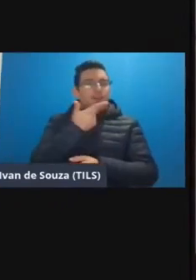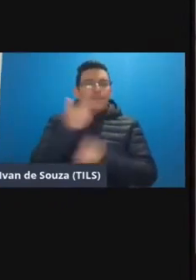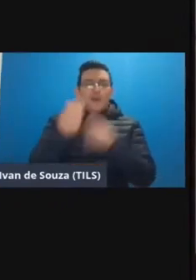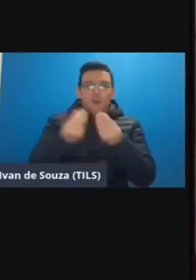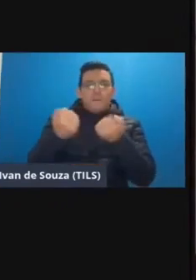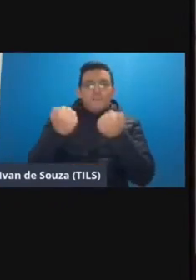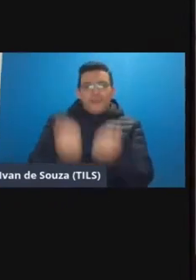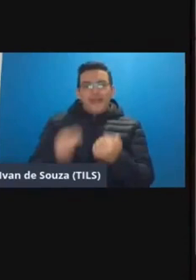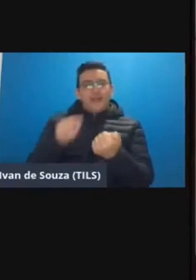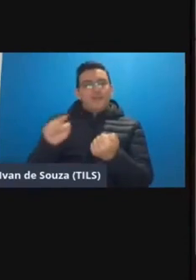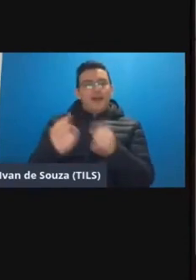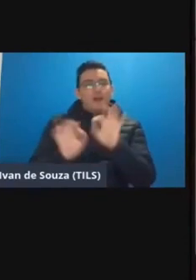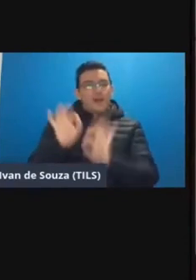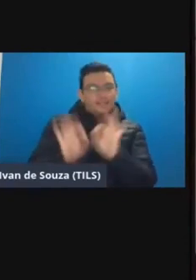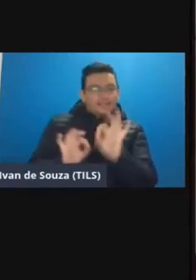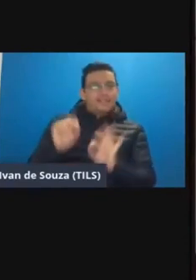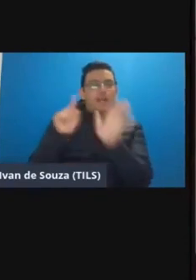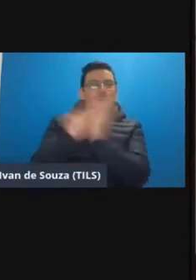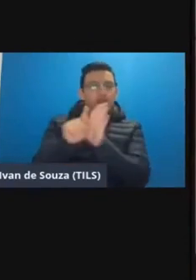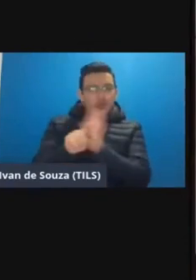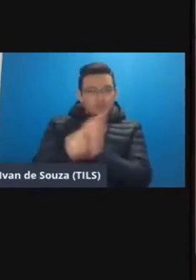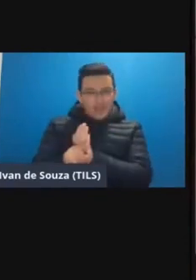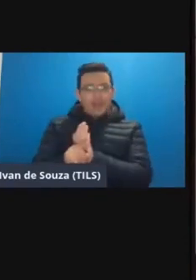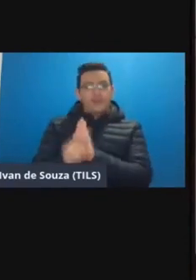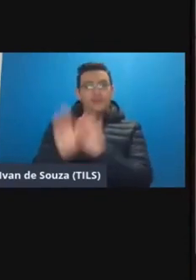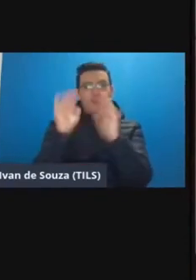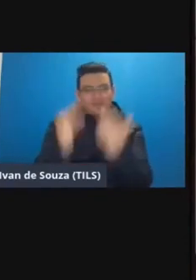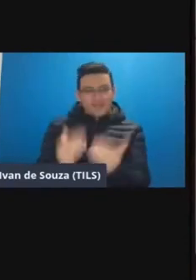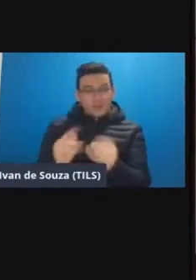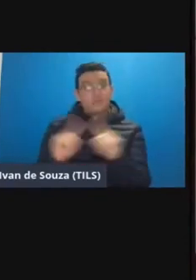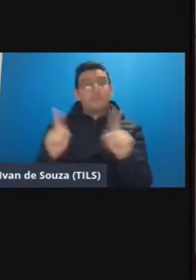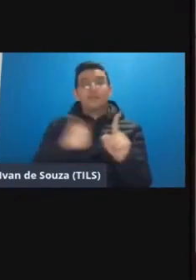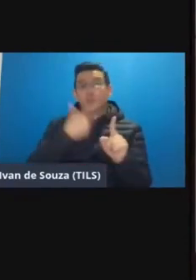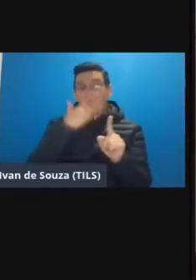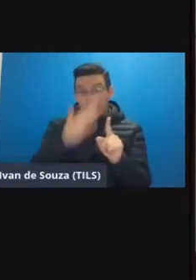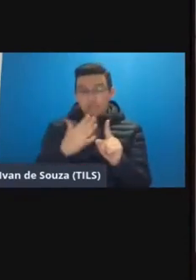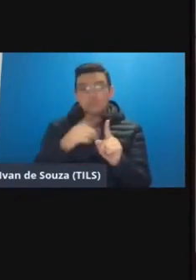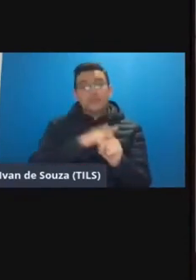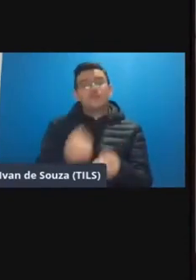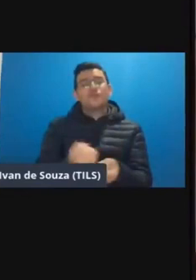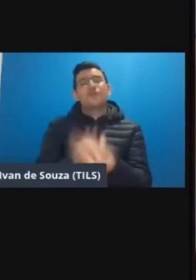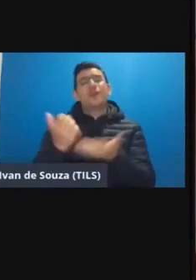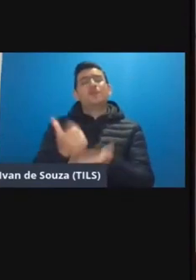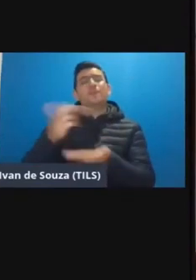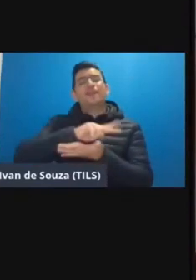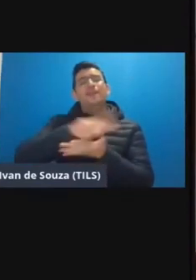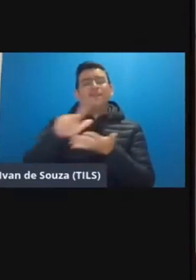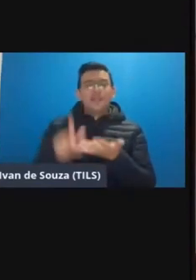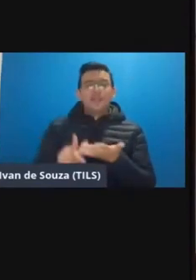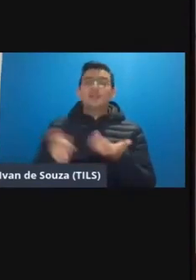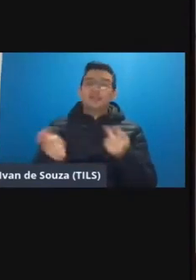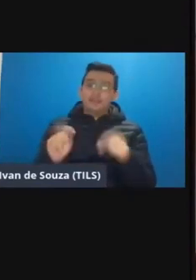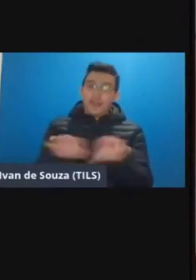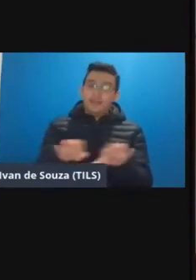exigiu dela montar um questionário para uma avaliação mas eu acho que nós temos tantos benefícios que é pode